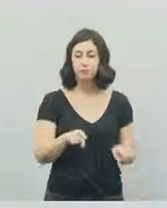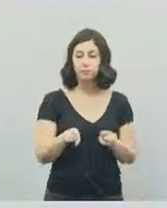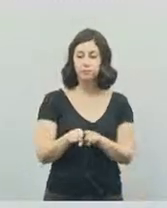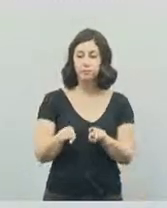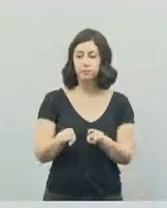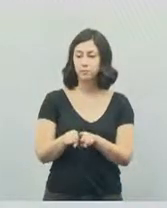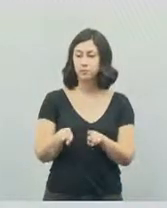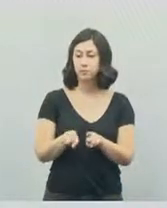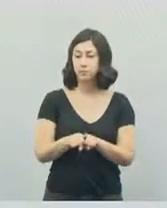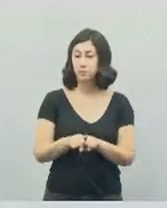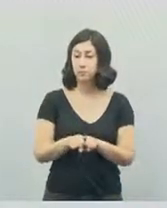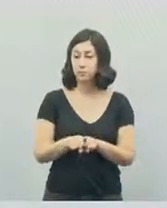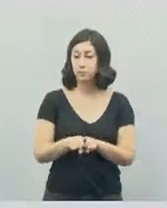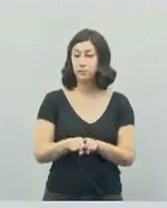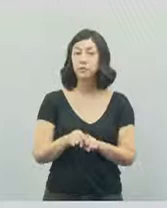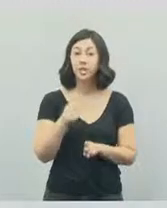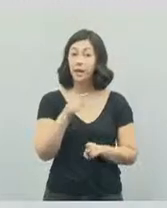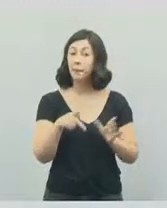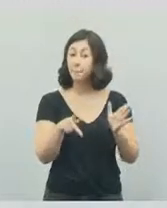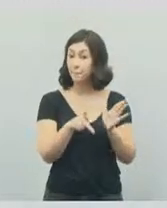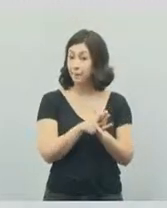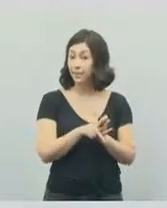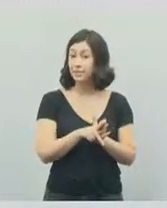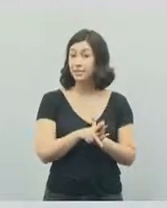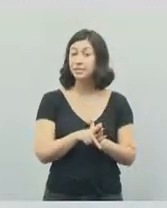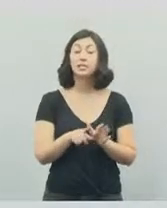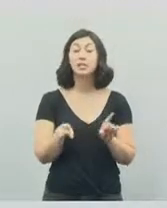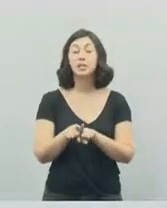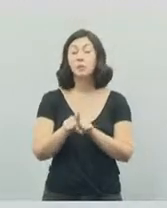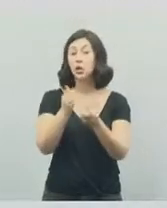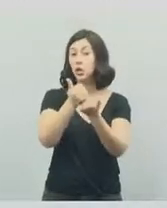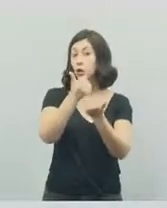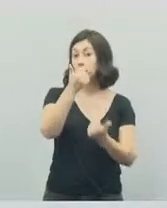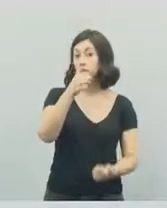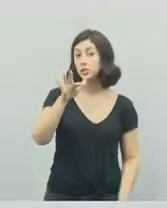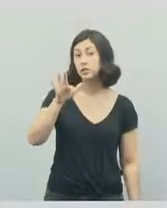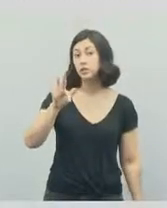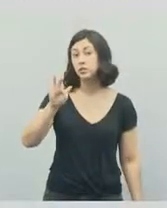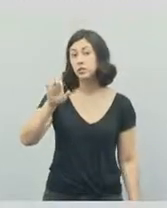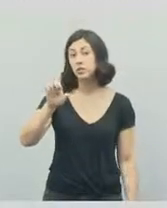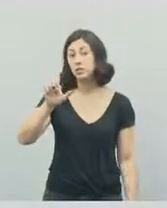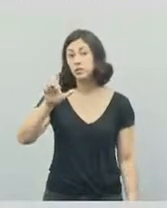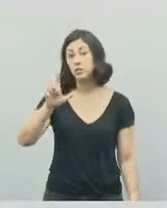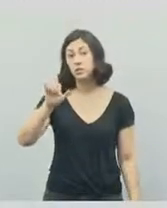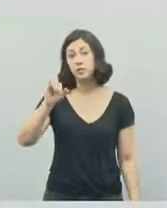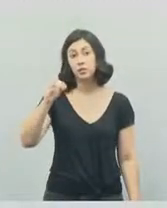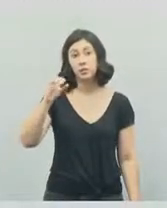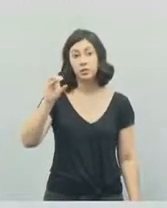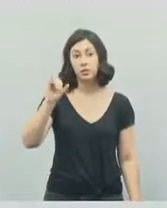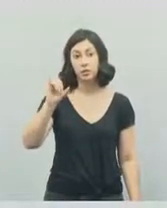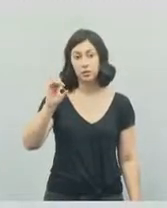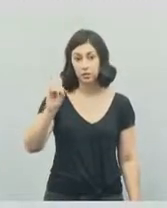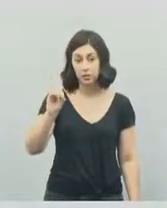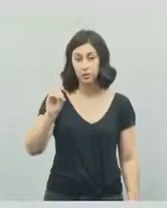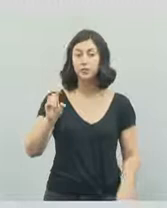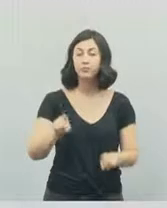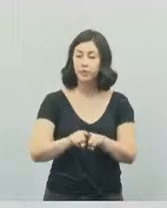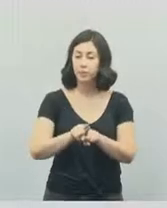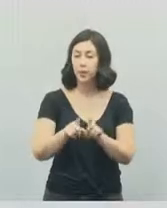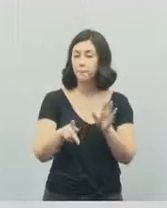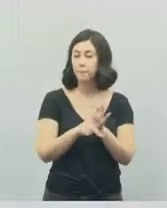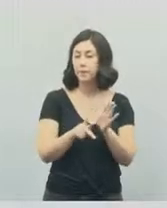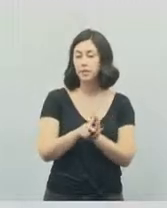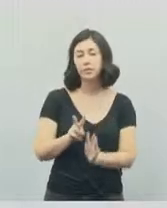o Tarcísio é do Vale. Felício, seu vice, é do Vale. Felício é muito ligado a nós, os republicanos.